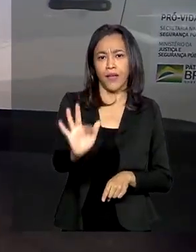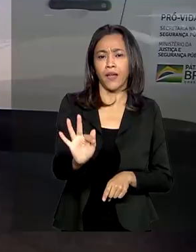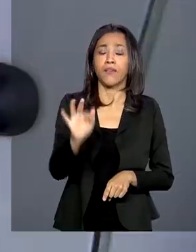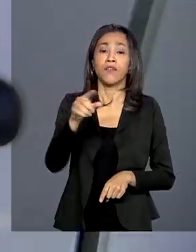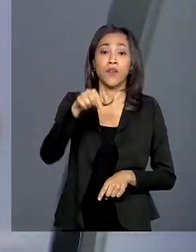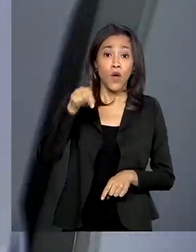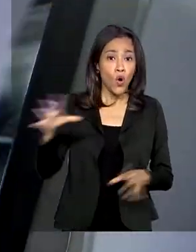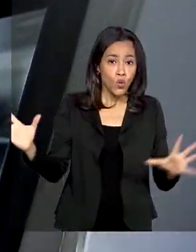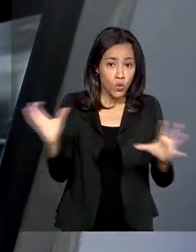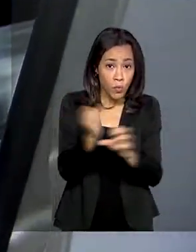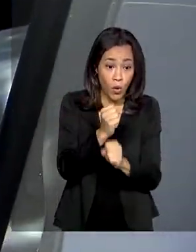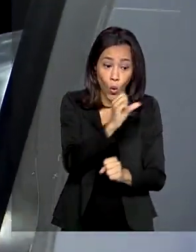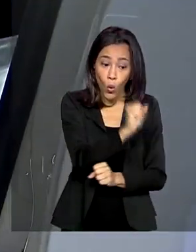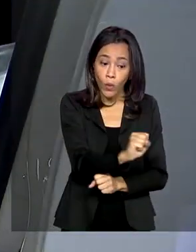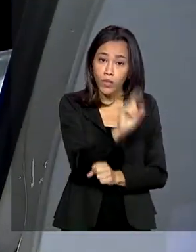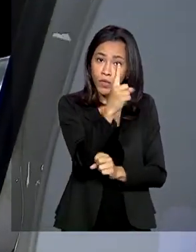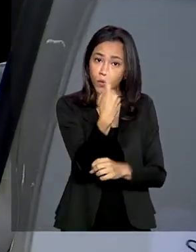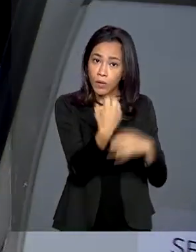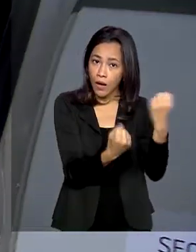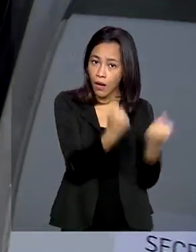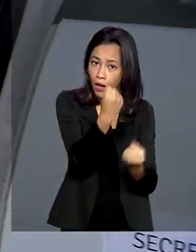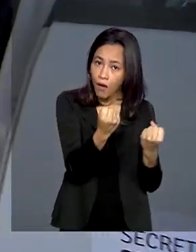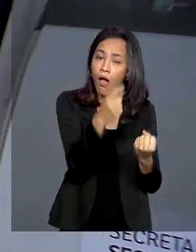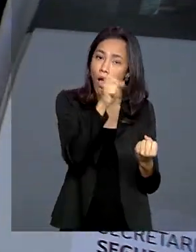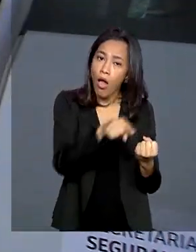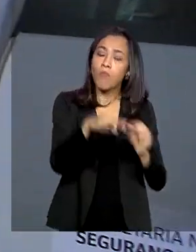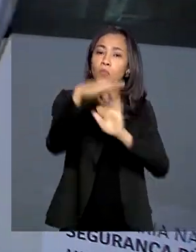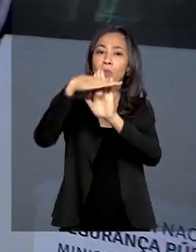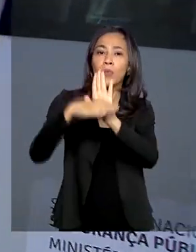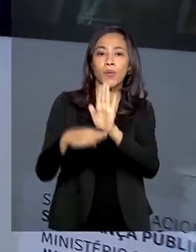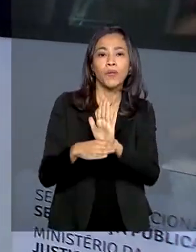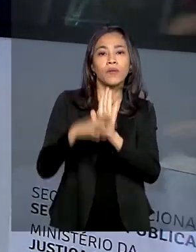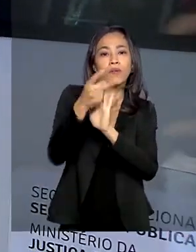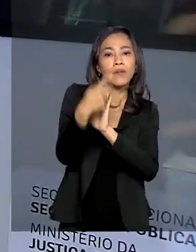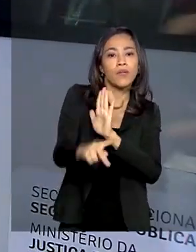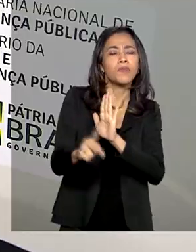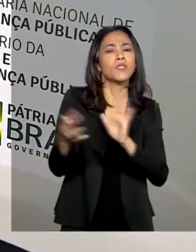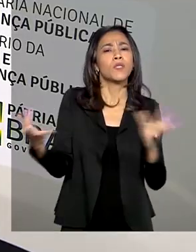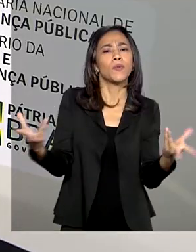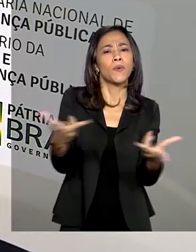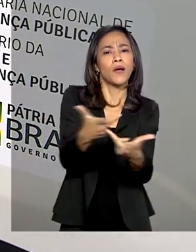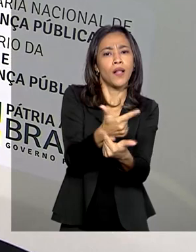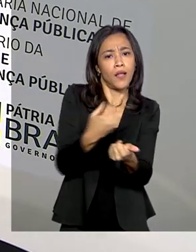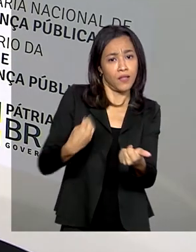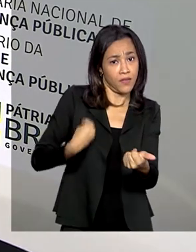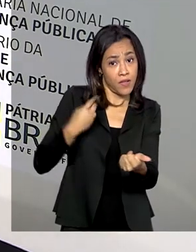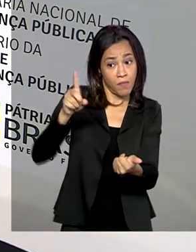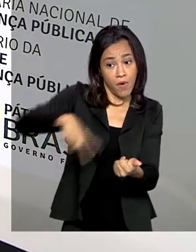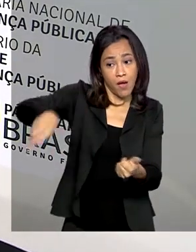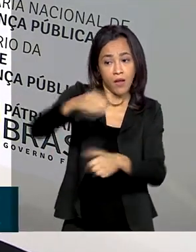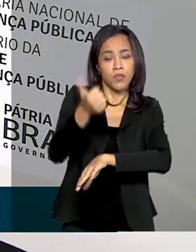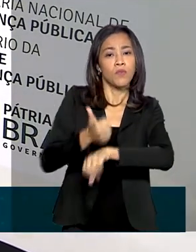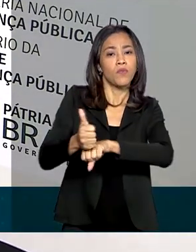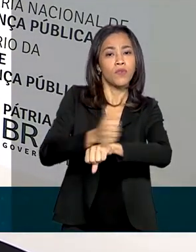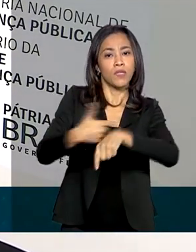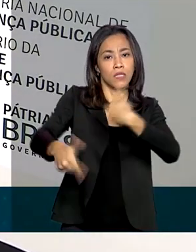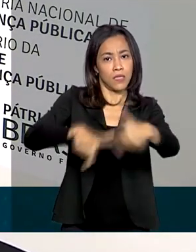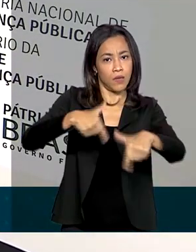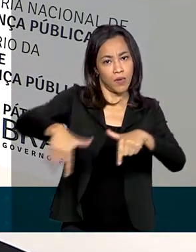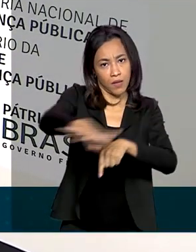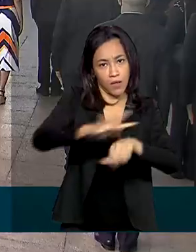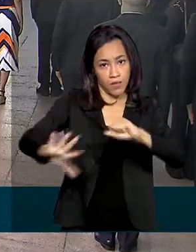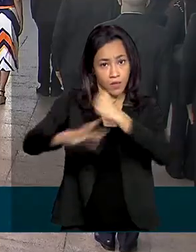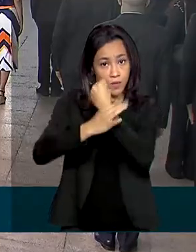81 automóveis foram destinados para o Programa Pró-Vida, de qualidade de vida para profissionais de segurança pública,